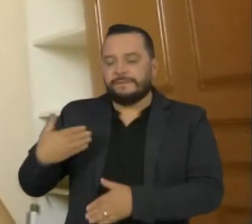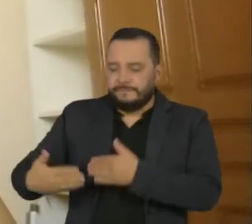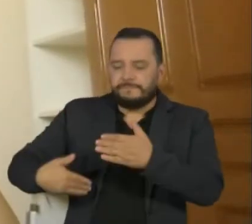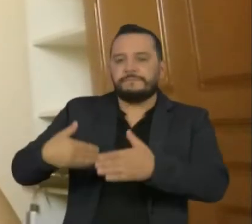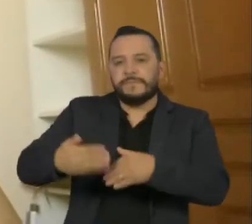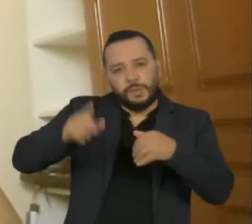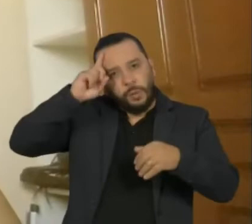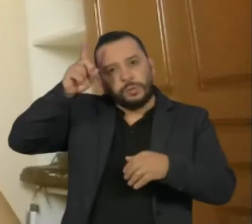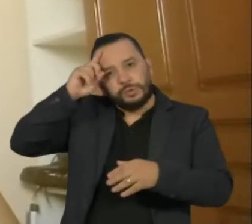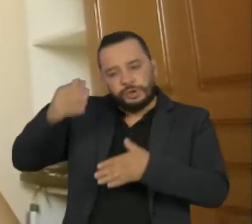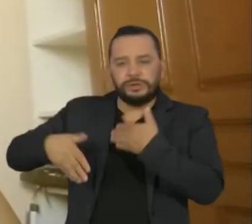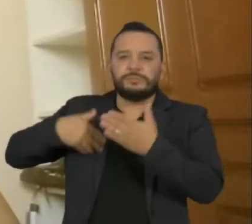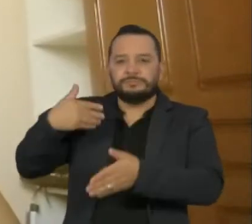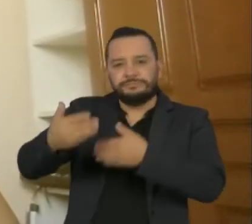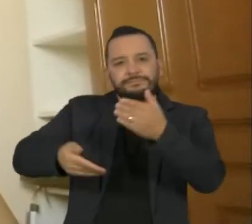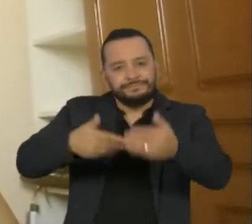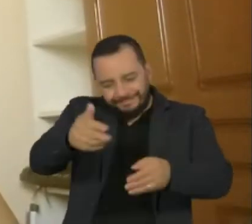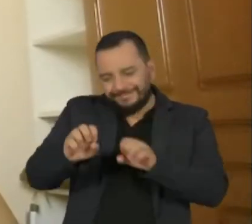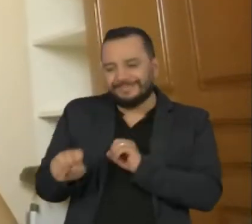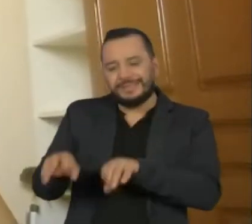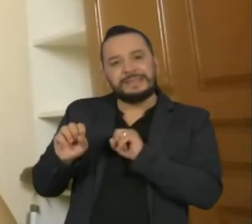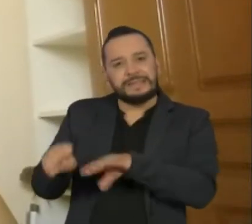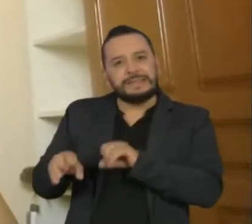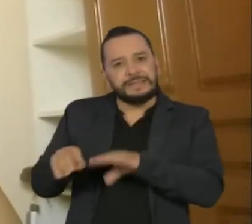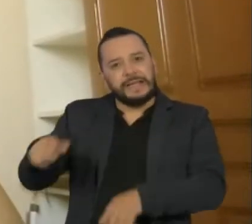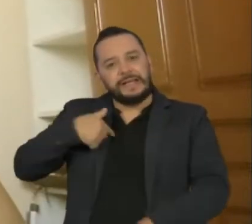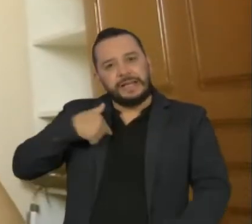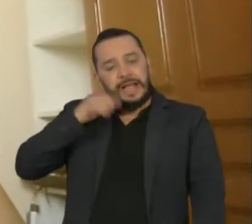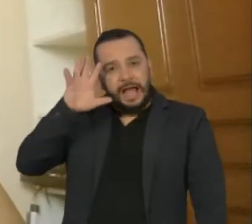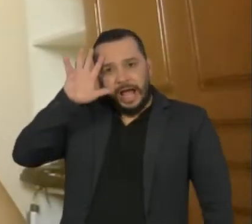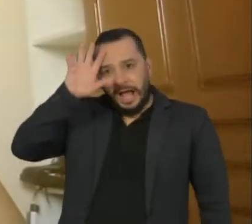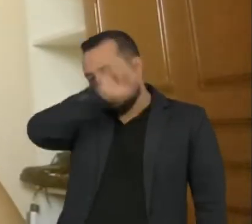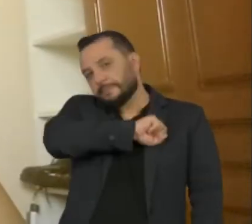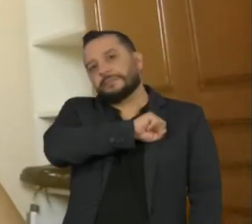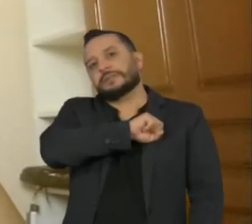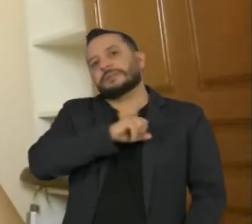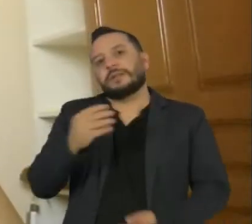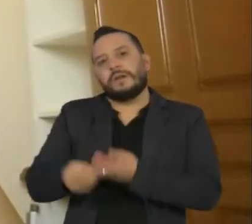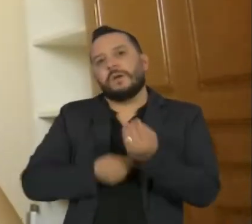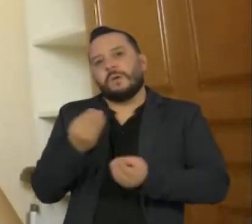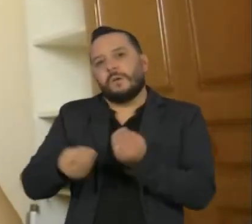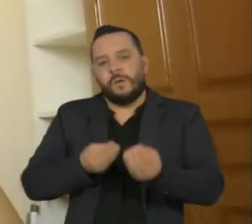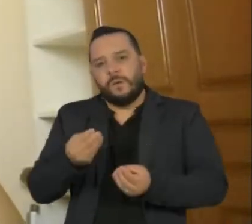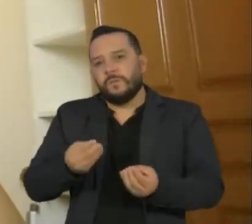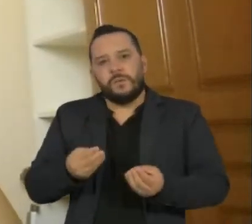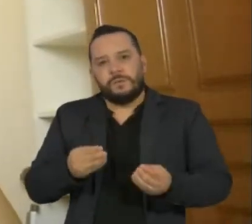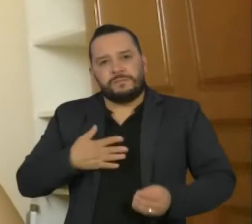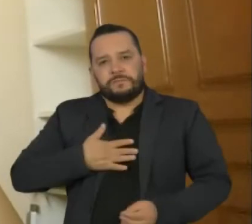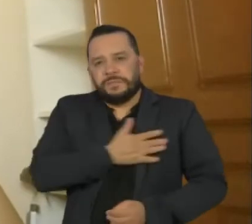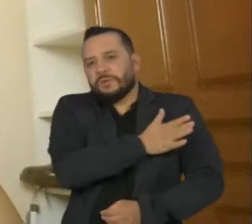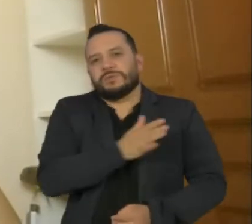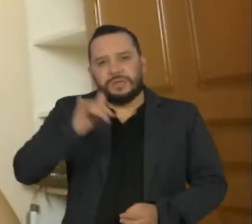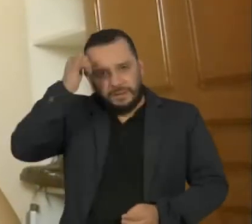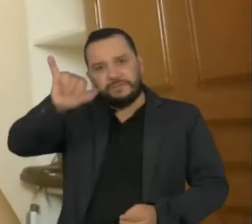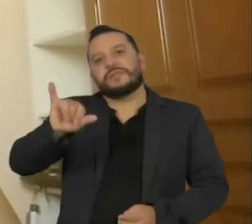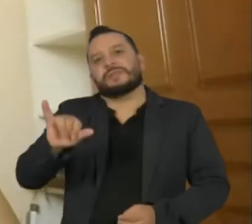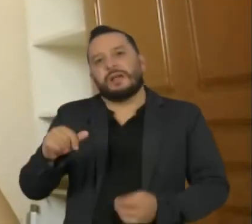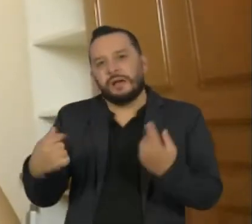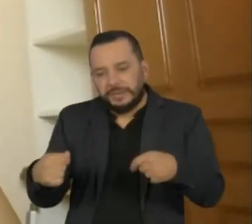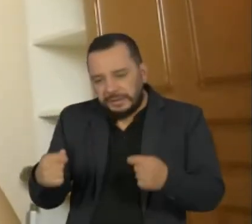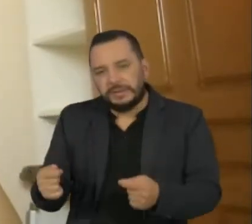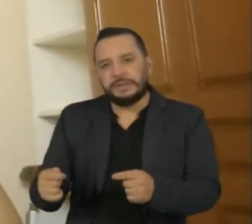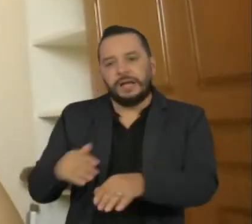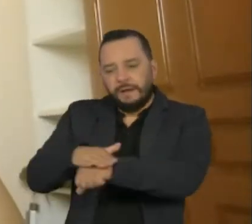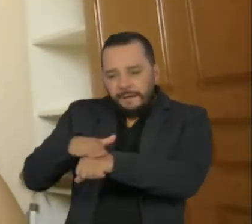contínuo que você precisa fazer todos os dias e que tem que ter muita proximidade e